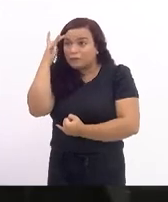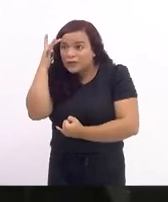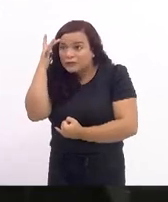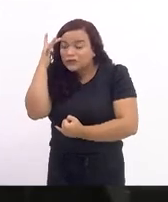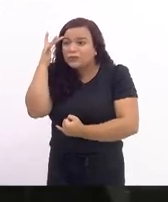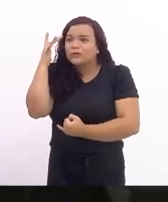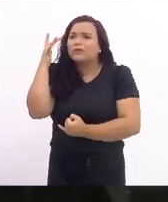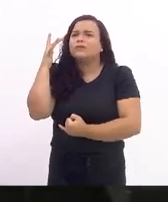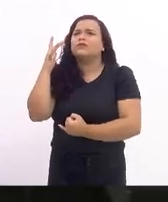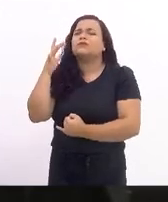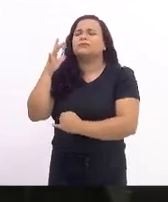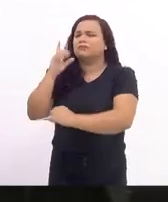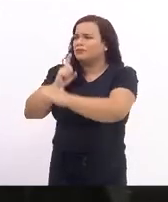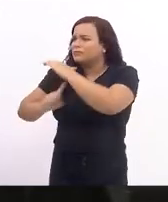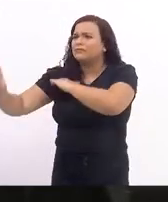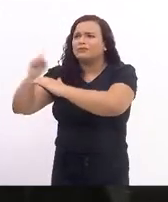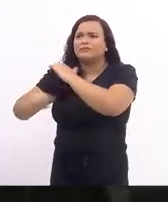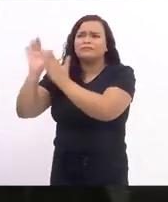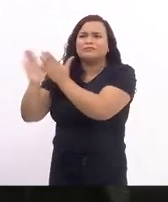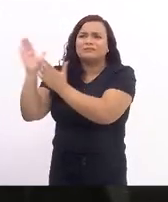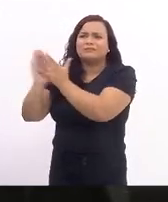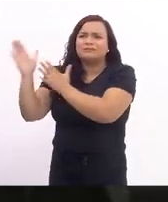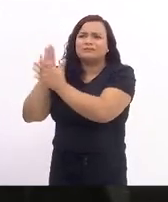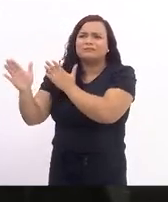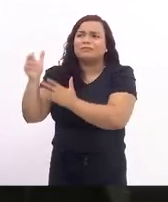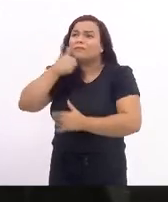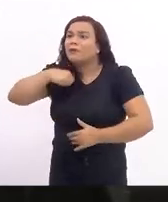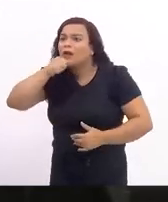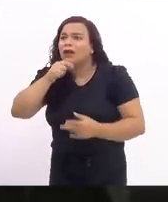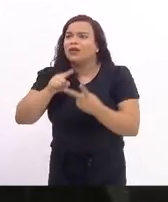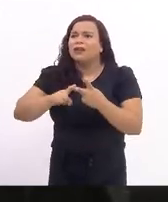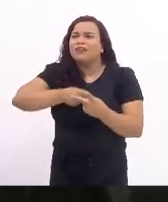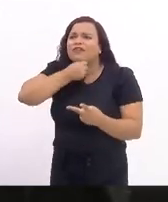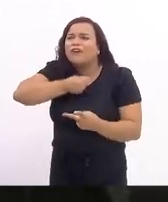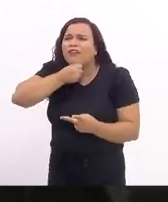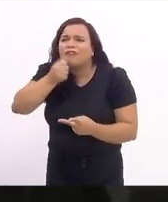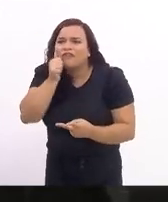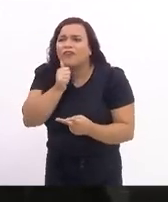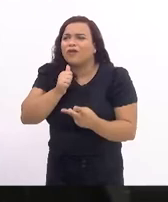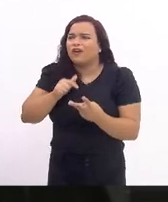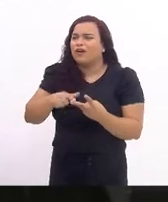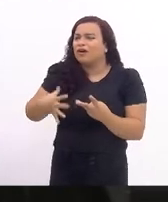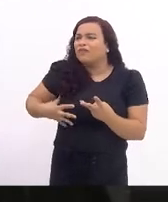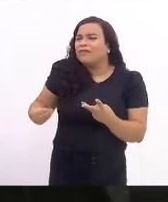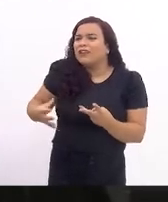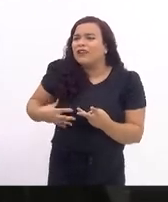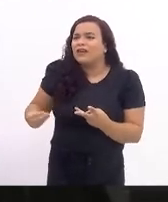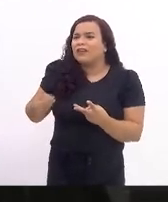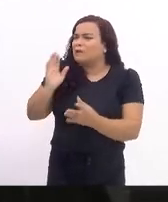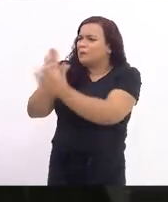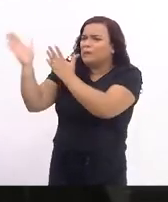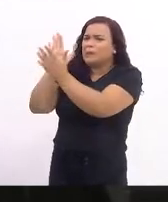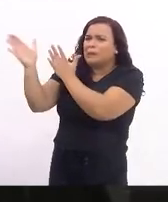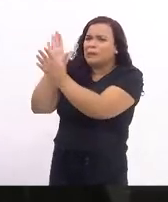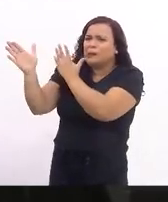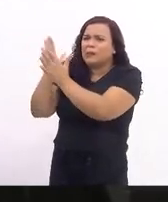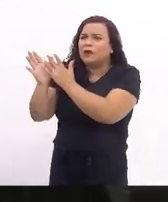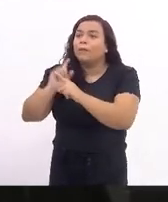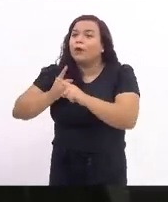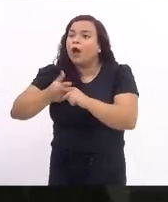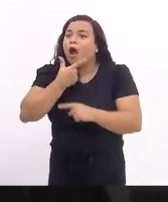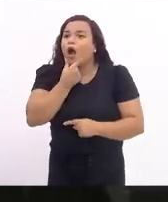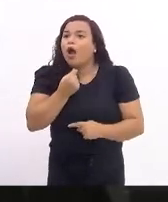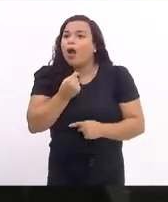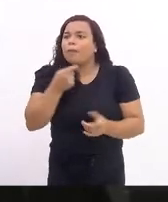Mães, avós e filhos. Porque os homens ficaram